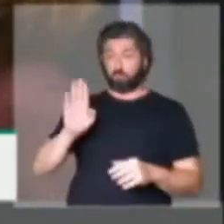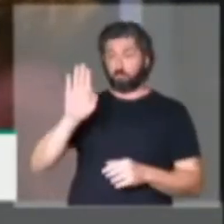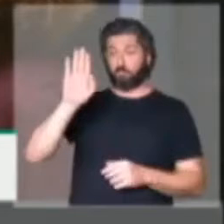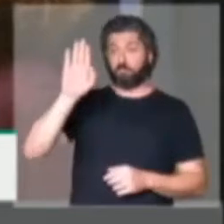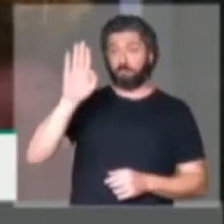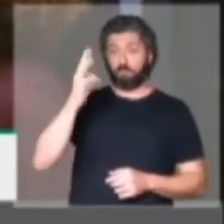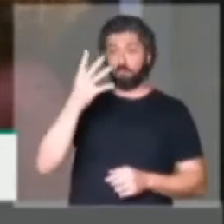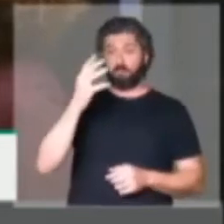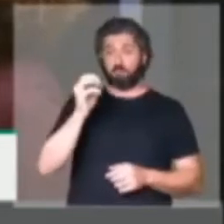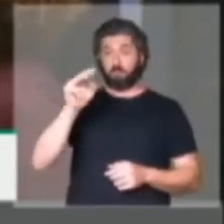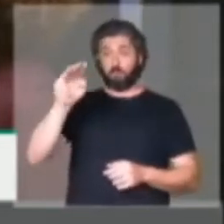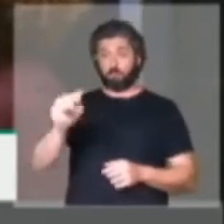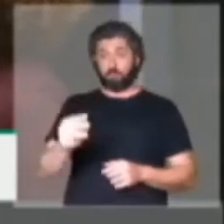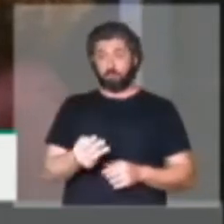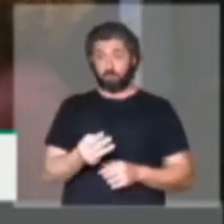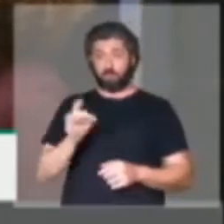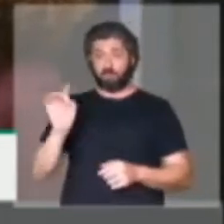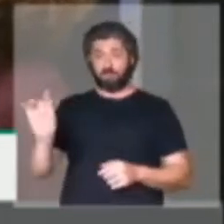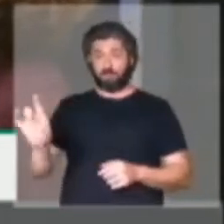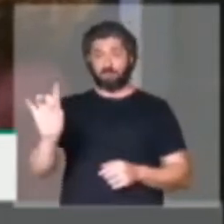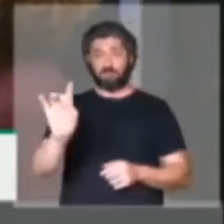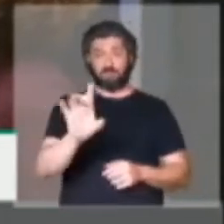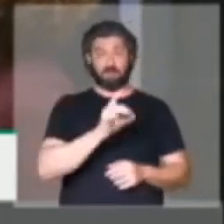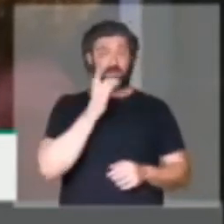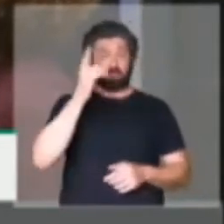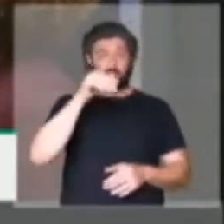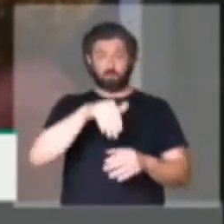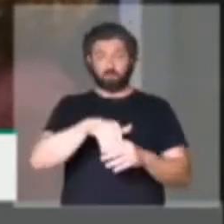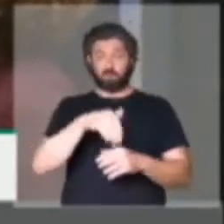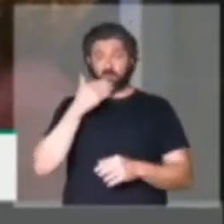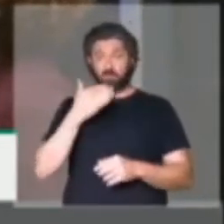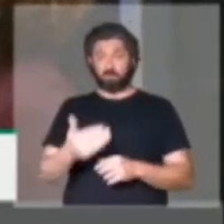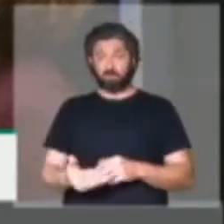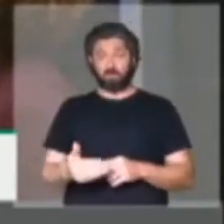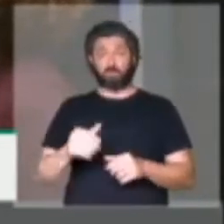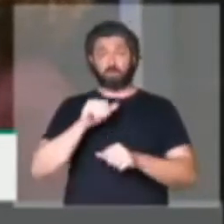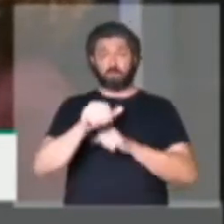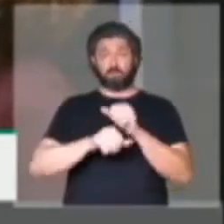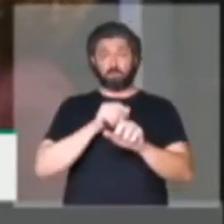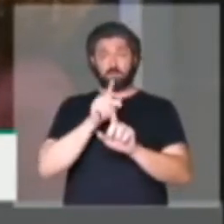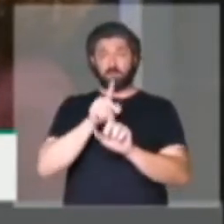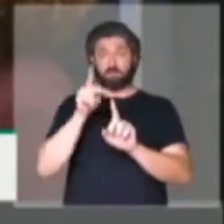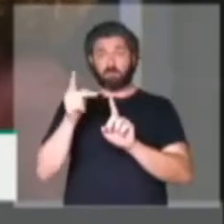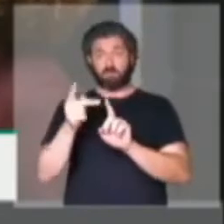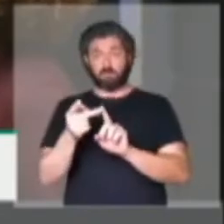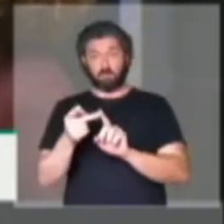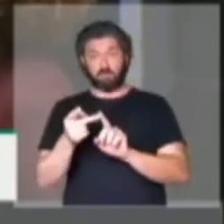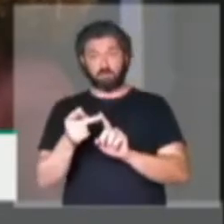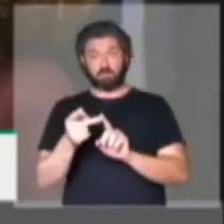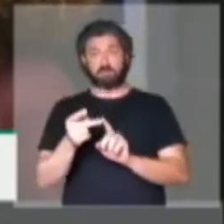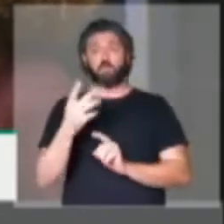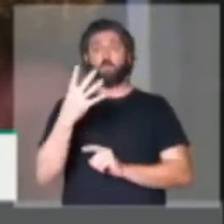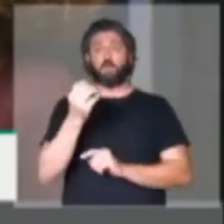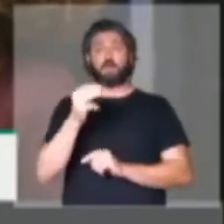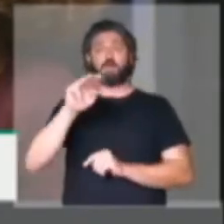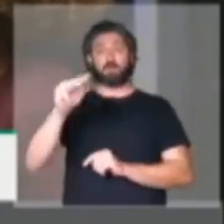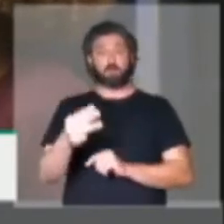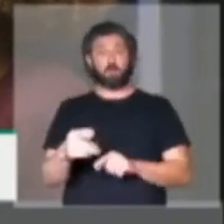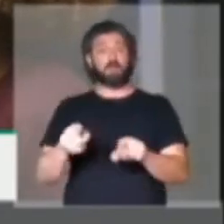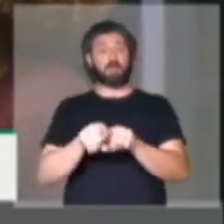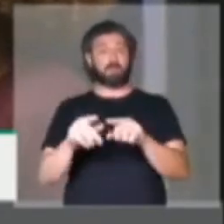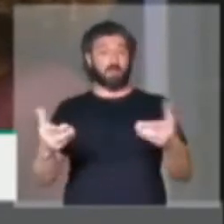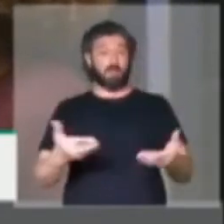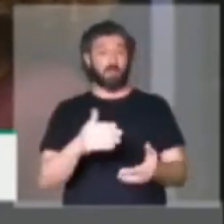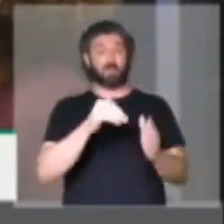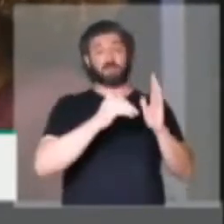40 milhões para cada deputado que votasse a favor da reforma da Previdência. E os mesmos 40 milhões para os